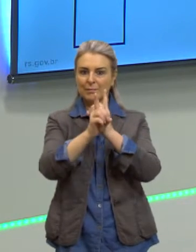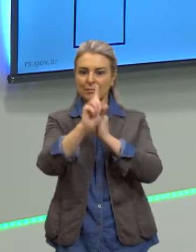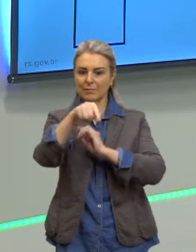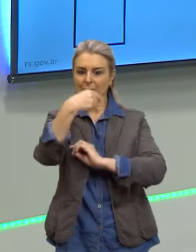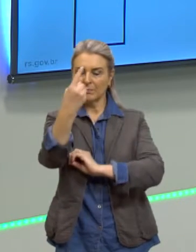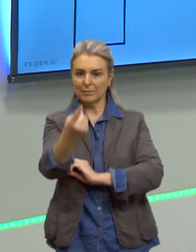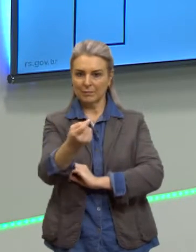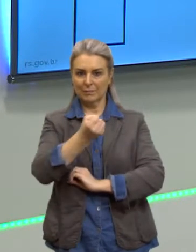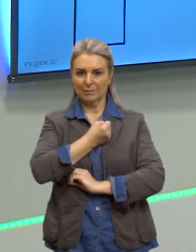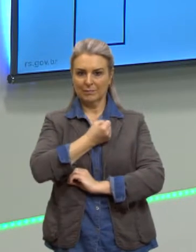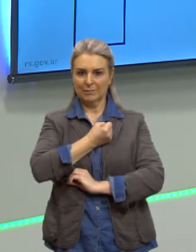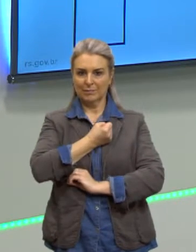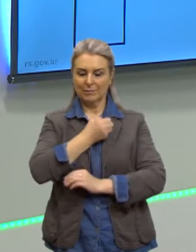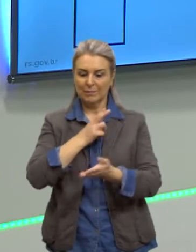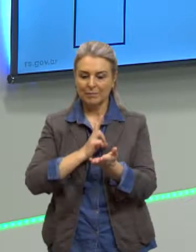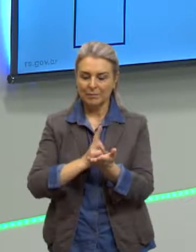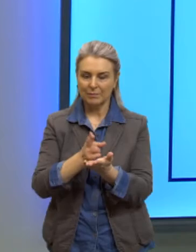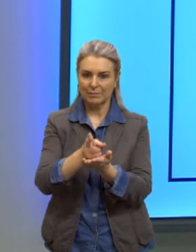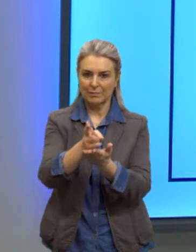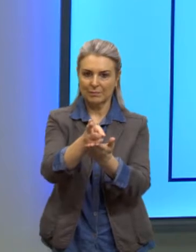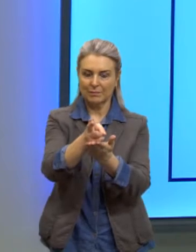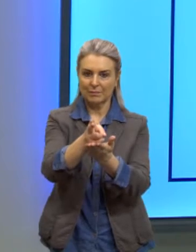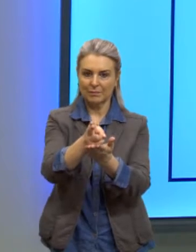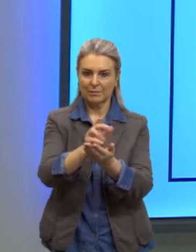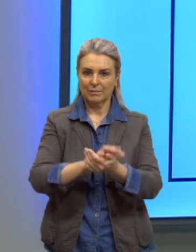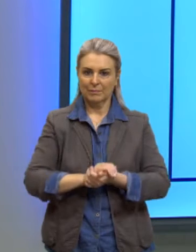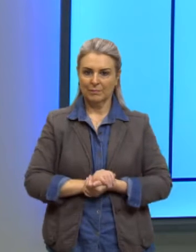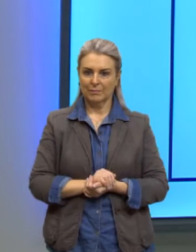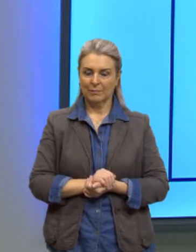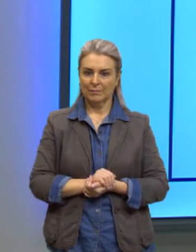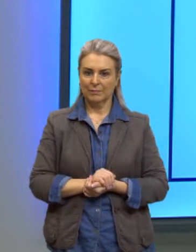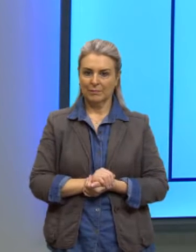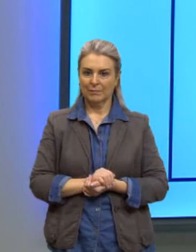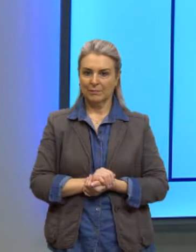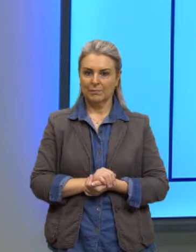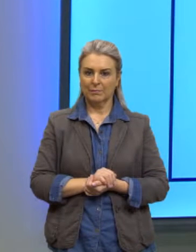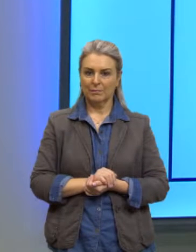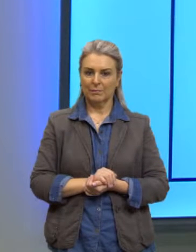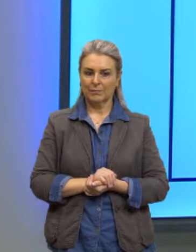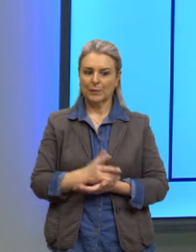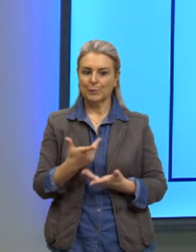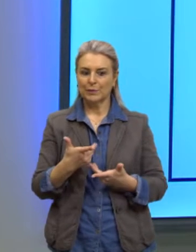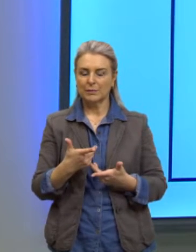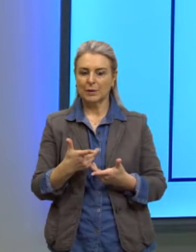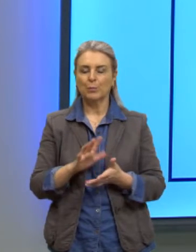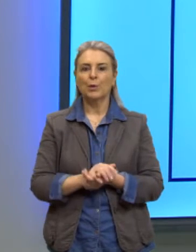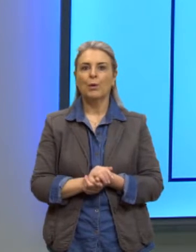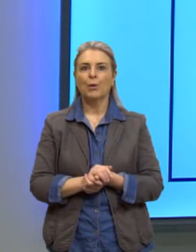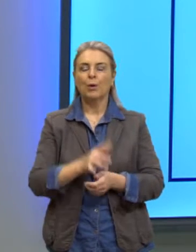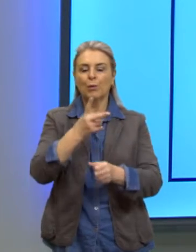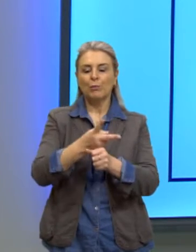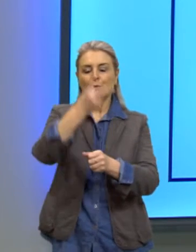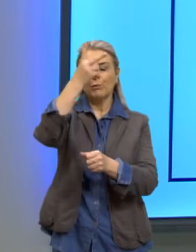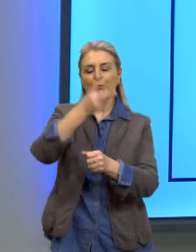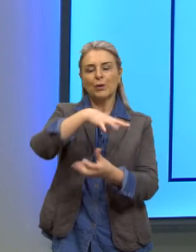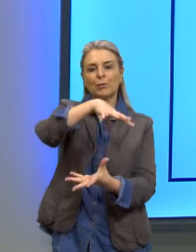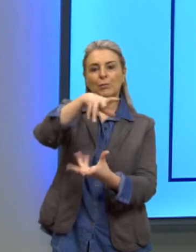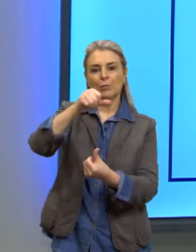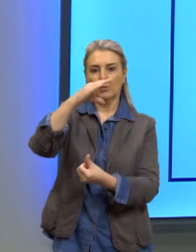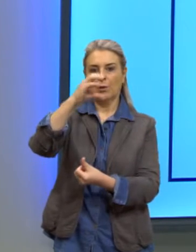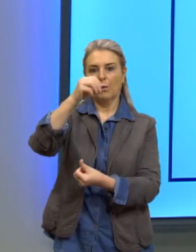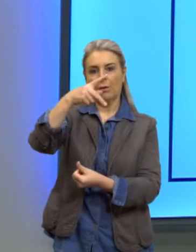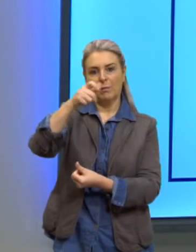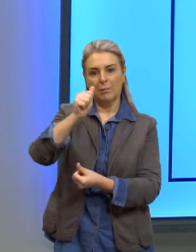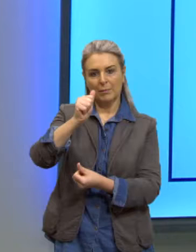termo da sequência. Certo? A Copa do Mundo, por exemplo, que é a segunda exemplo que a gente traz.